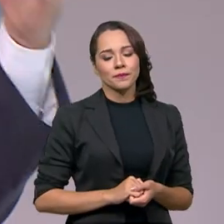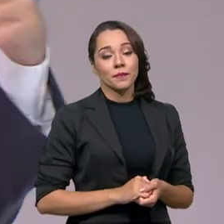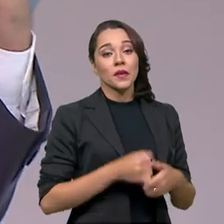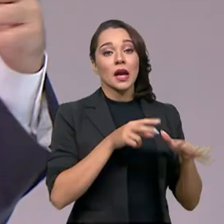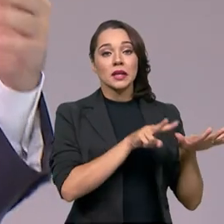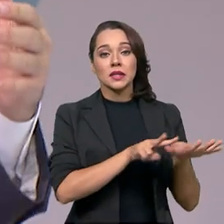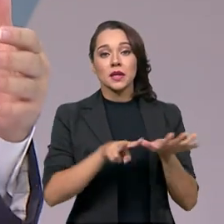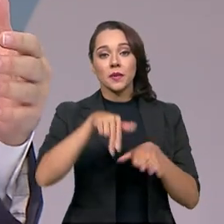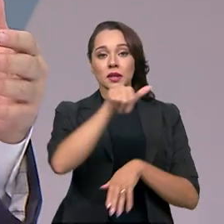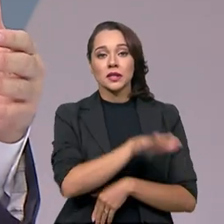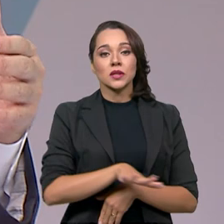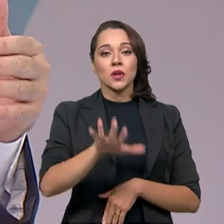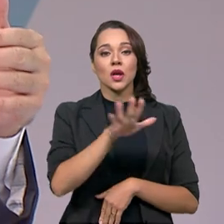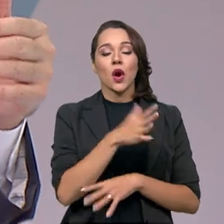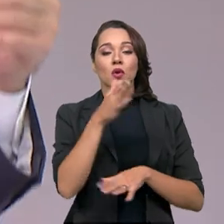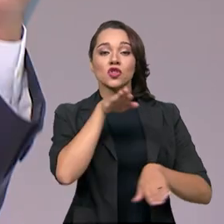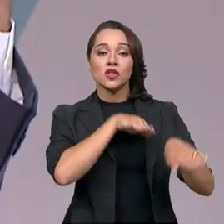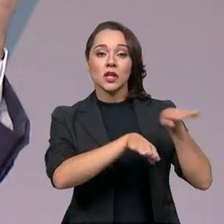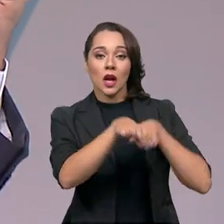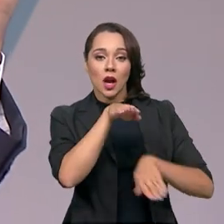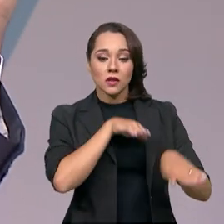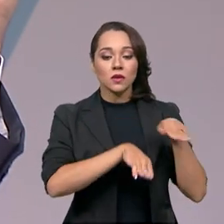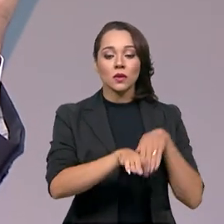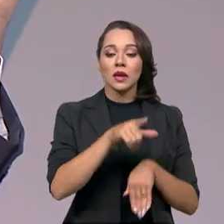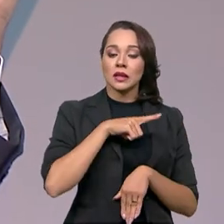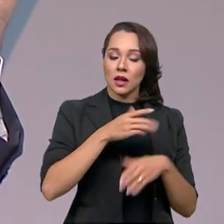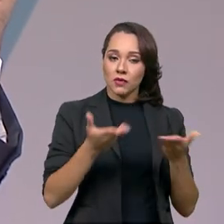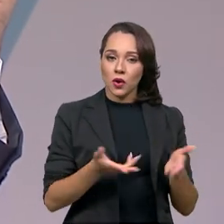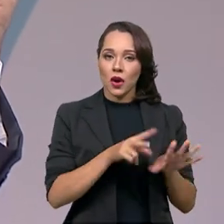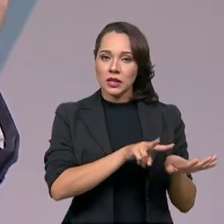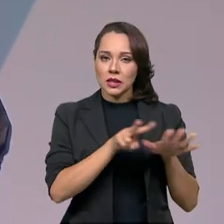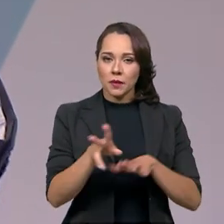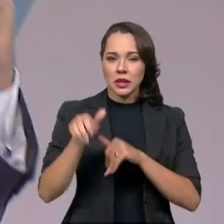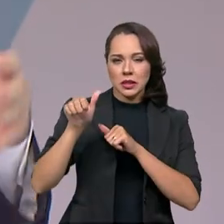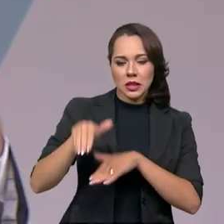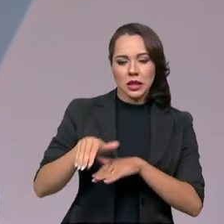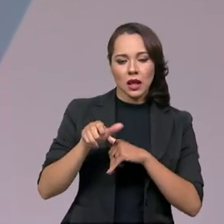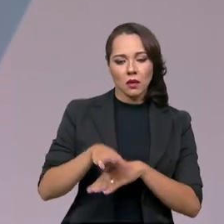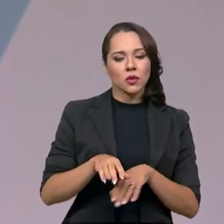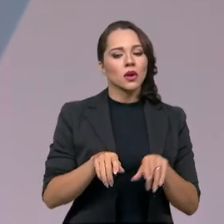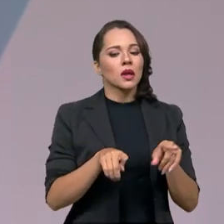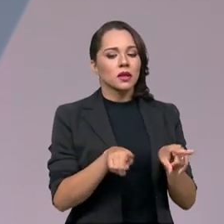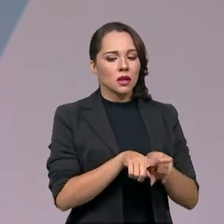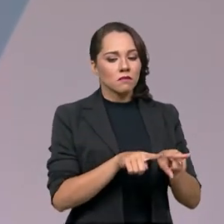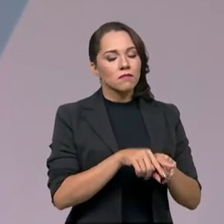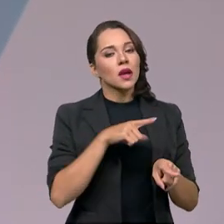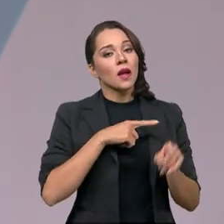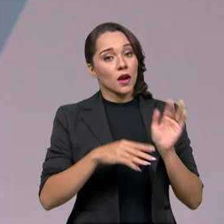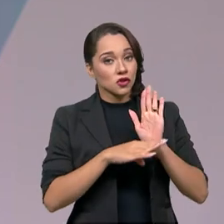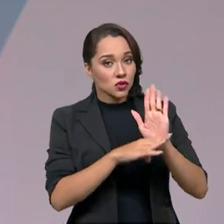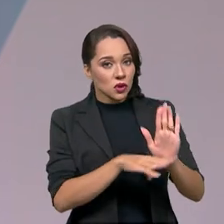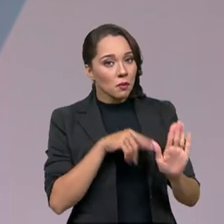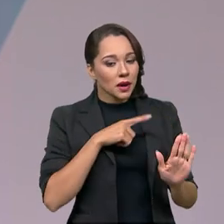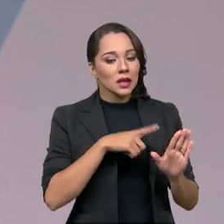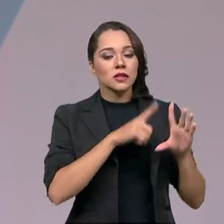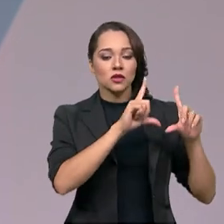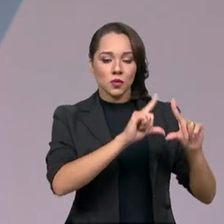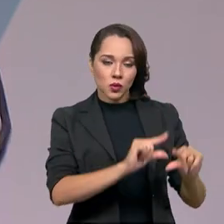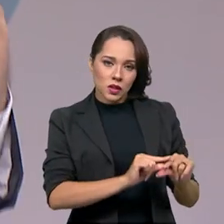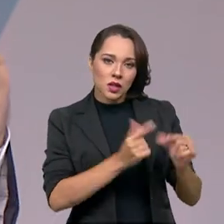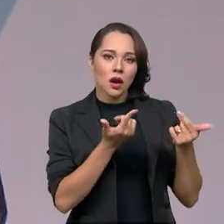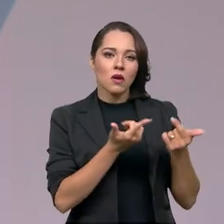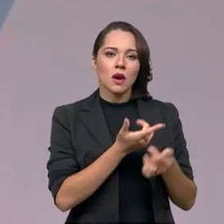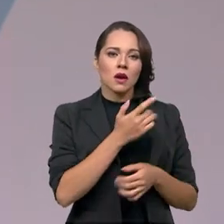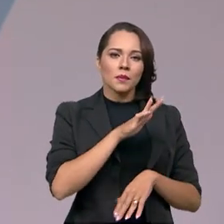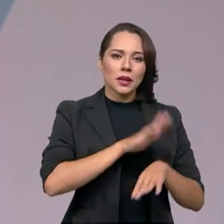Semanas Nacionais de Trânsito, houve agora a semana em setembro, também contribuíram para essa redução com a